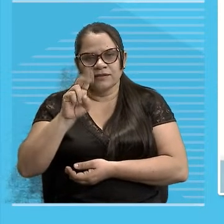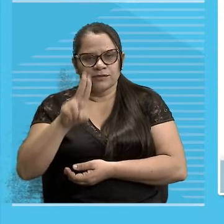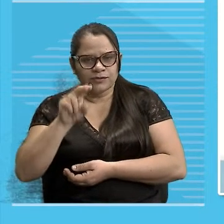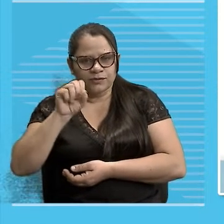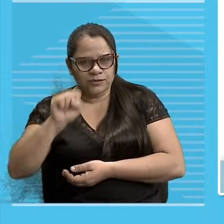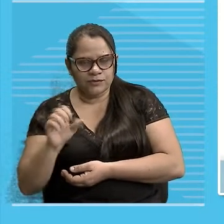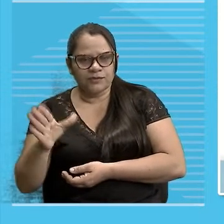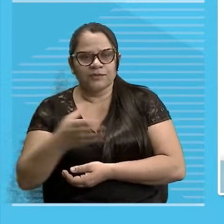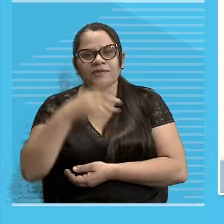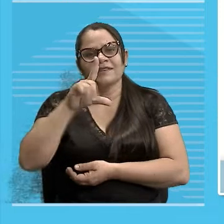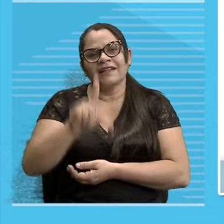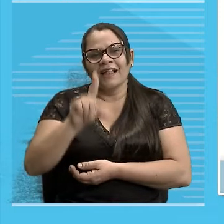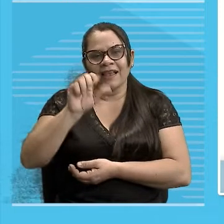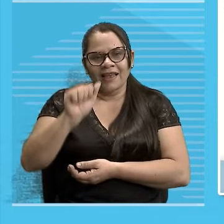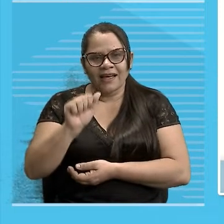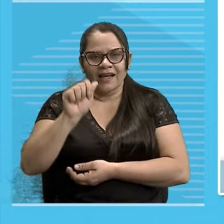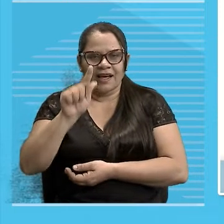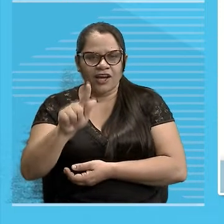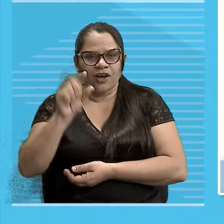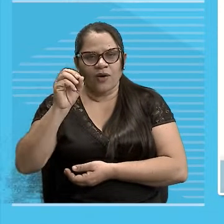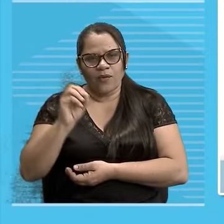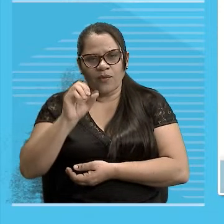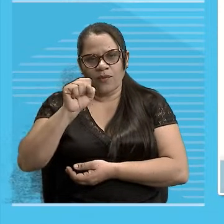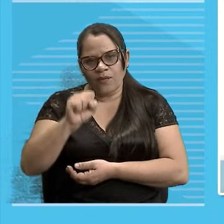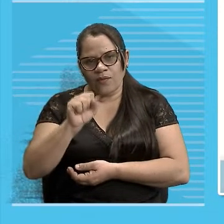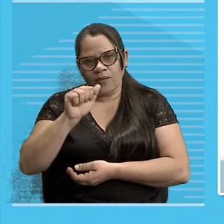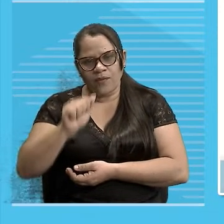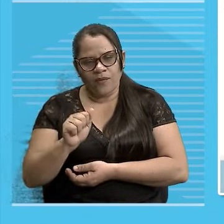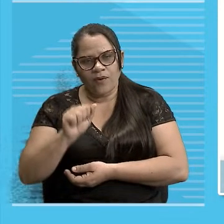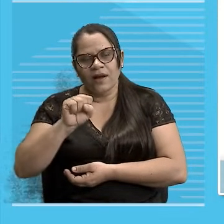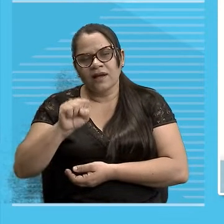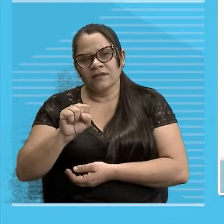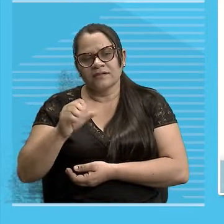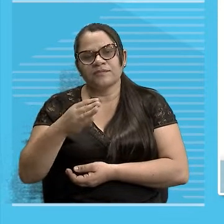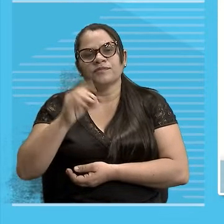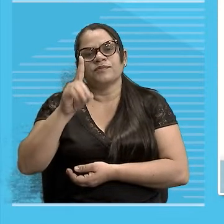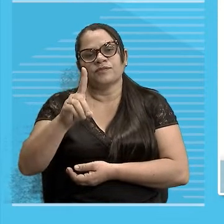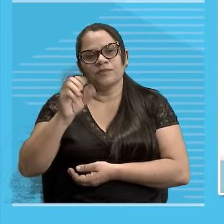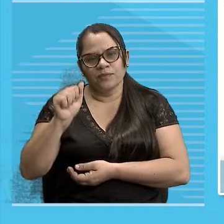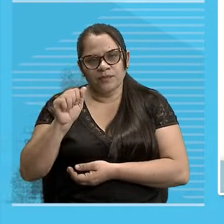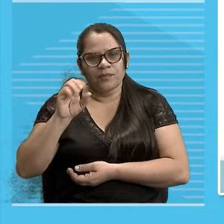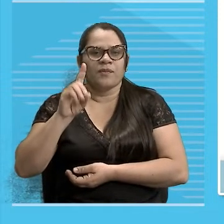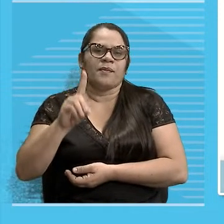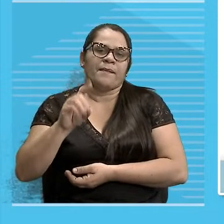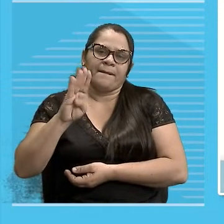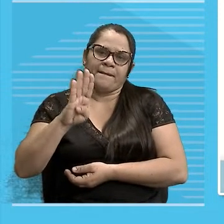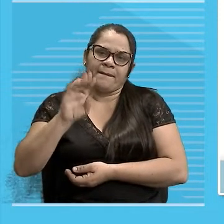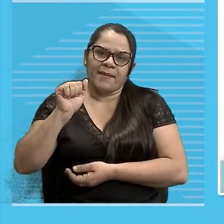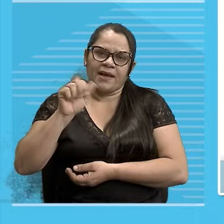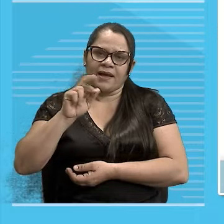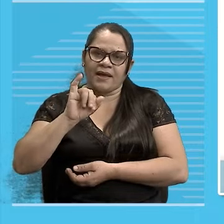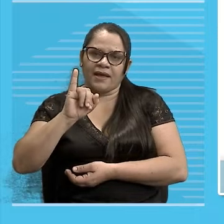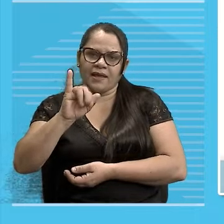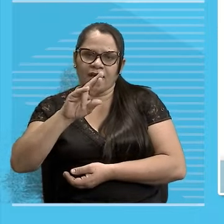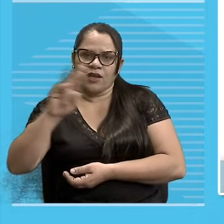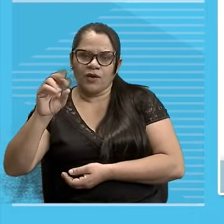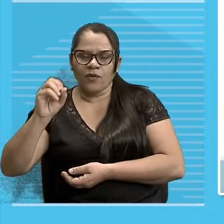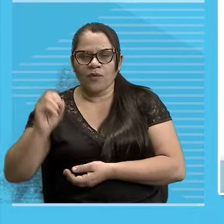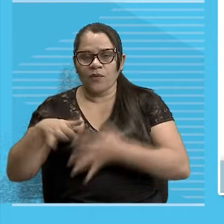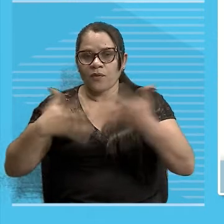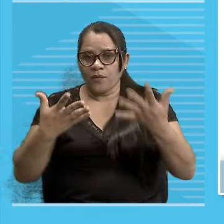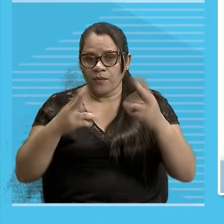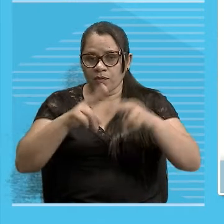São Lourenço Do Piauí Tudo não é nome De cidade específica Pronto Por isso que deve ser escrito Com